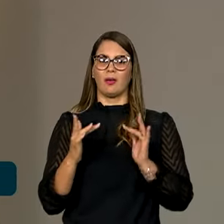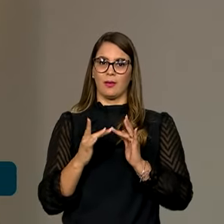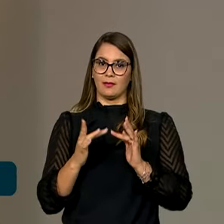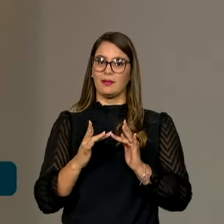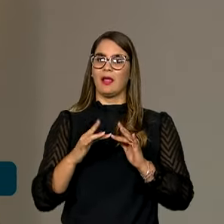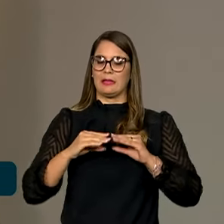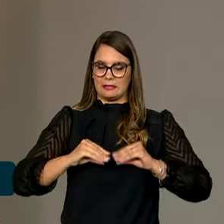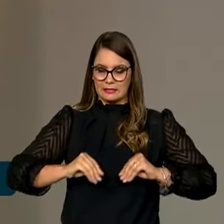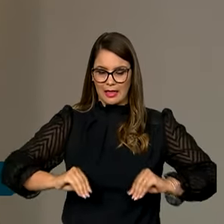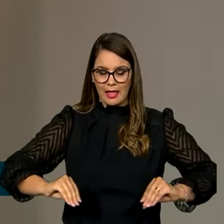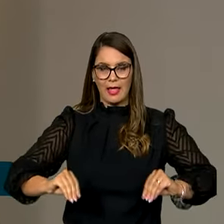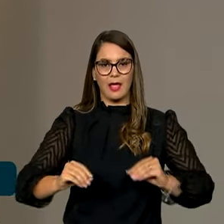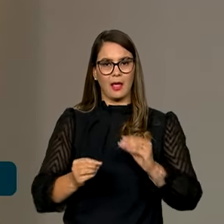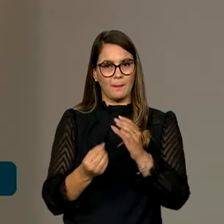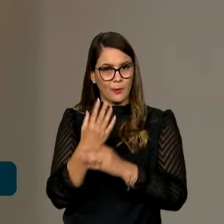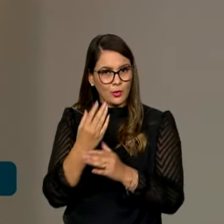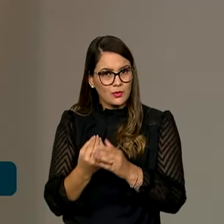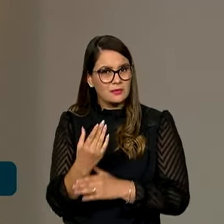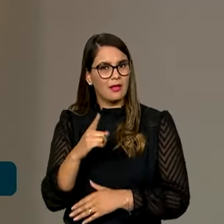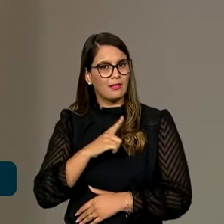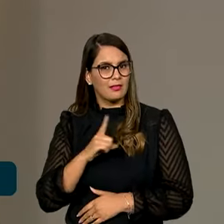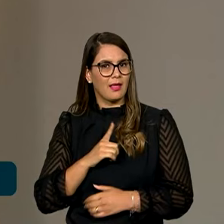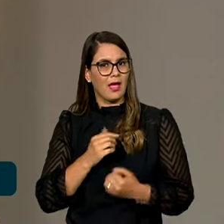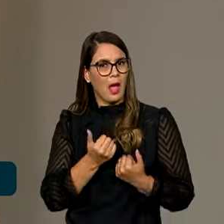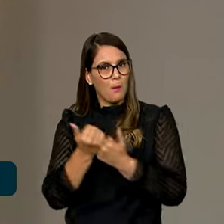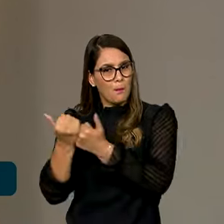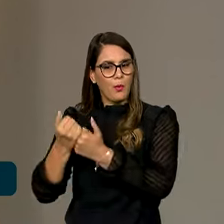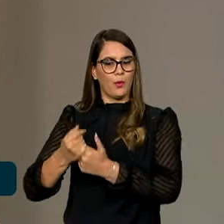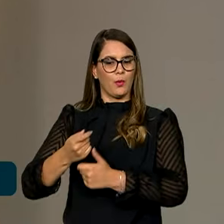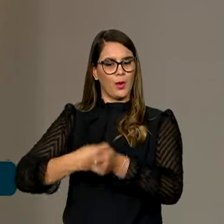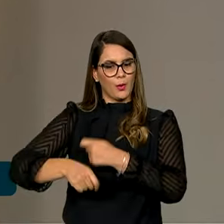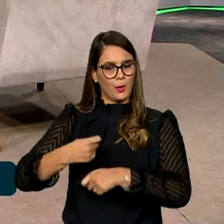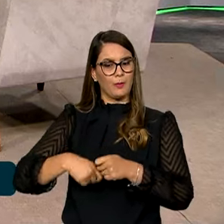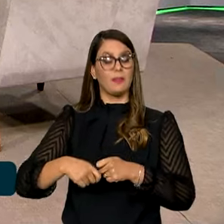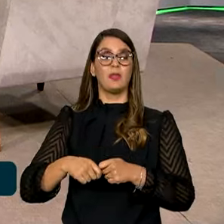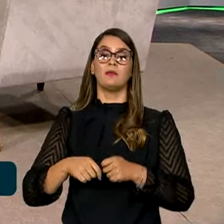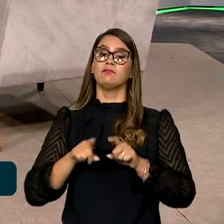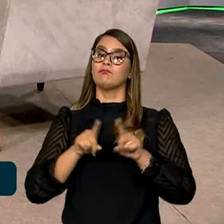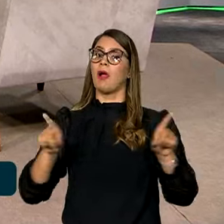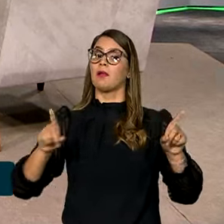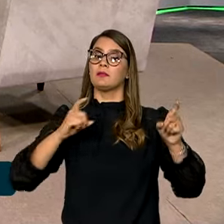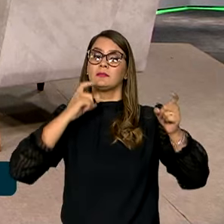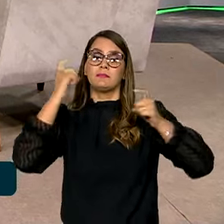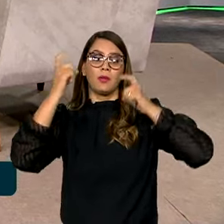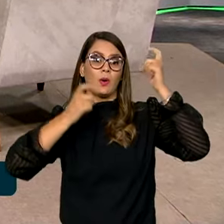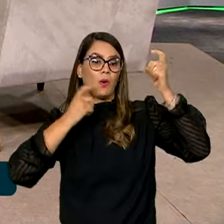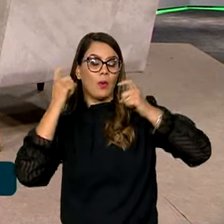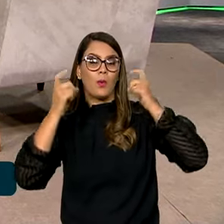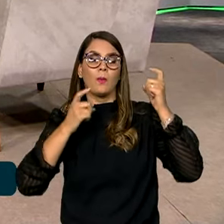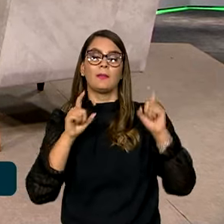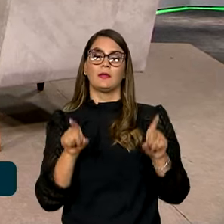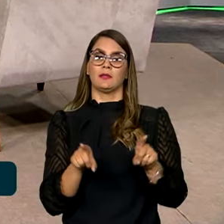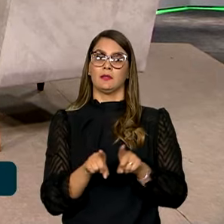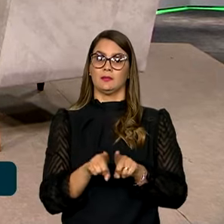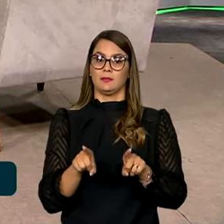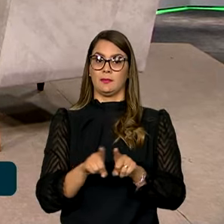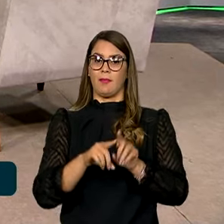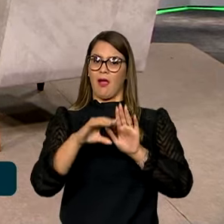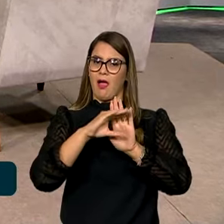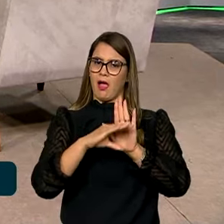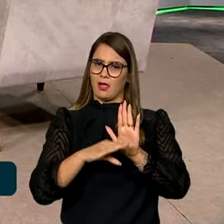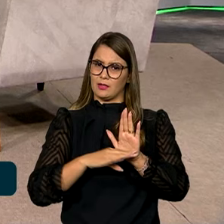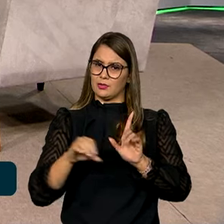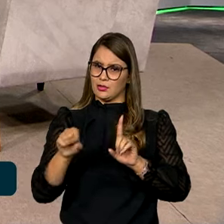a inclusão produtiva, apoio à produção econômica, portanto, né? Mas se preocupa bastante, no outro eixo aí, com uma agenda